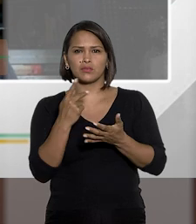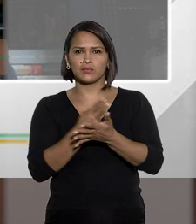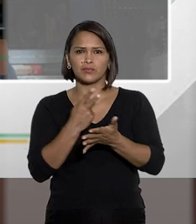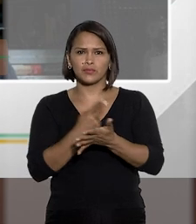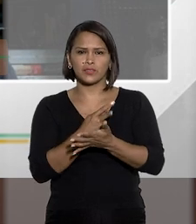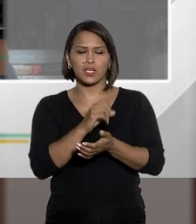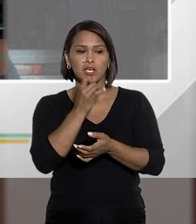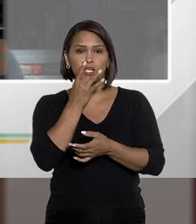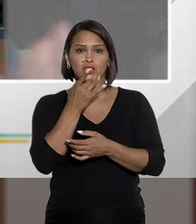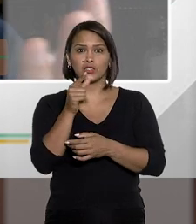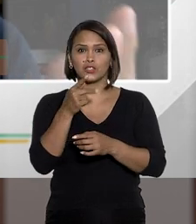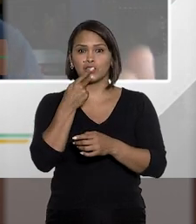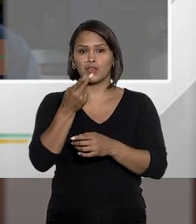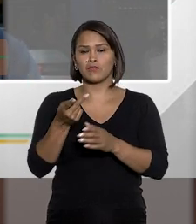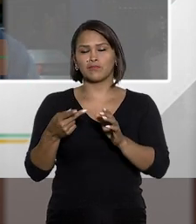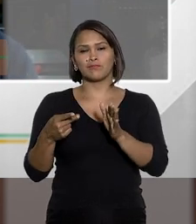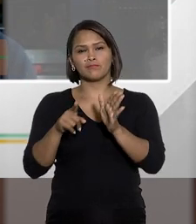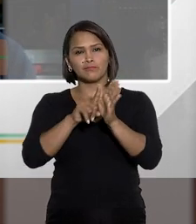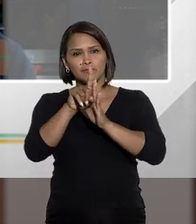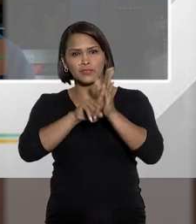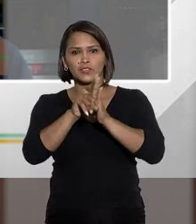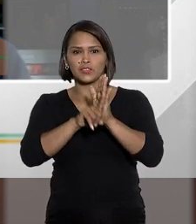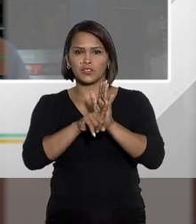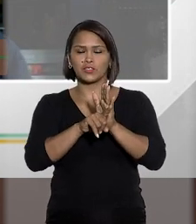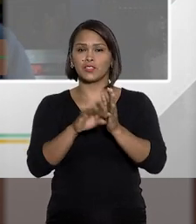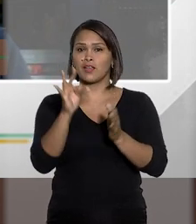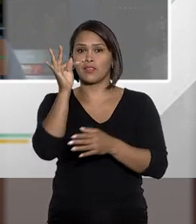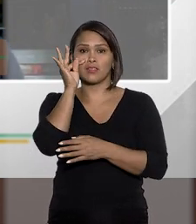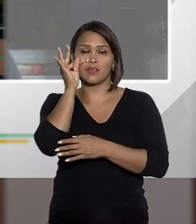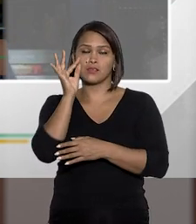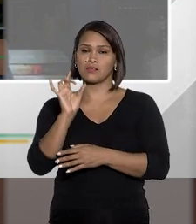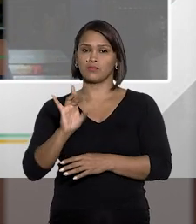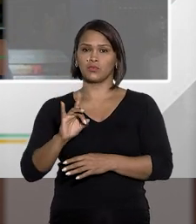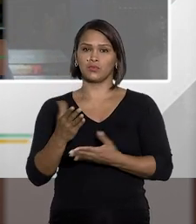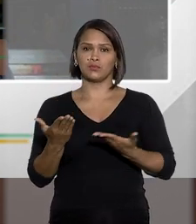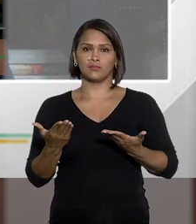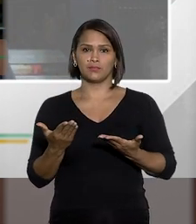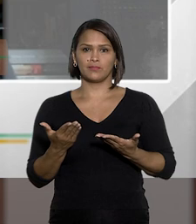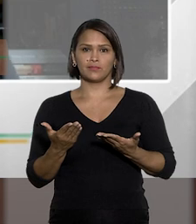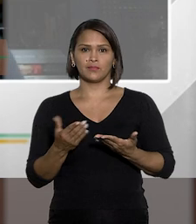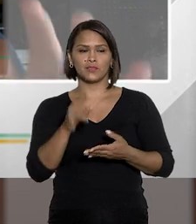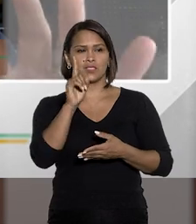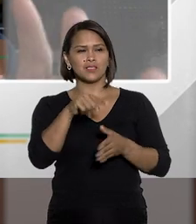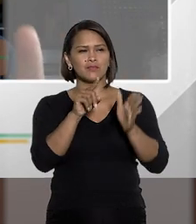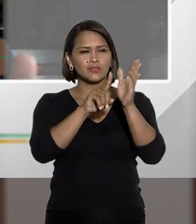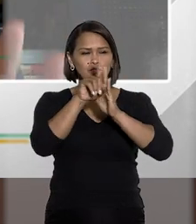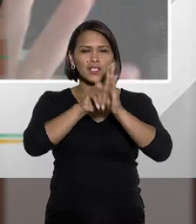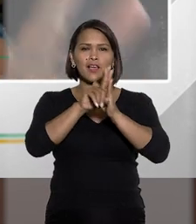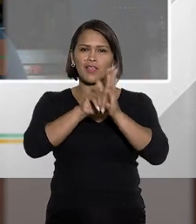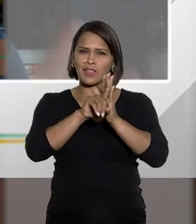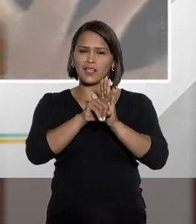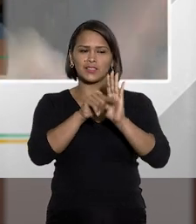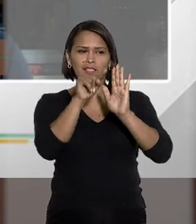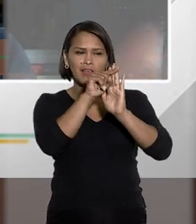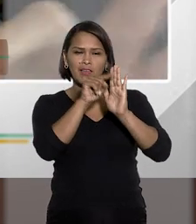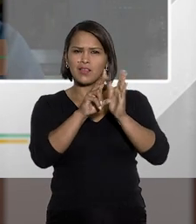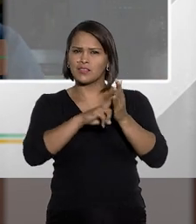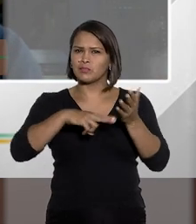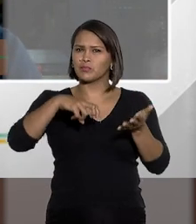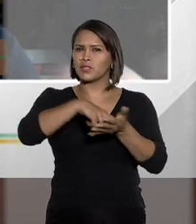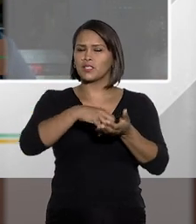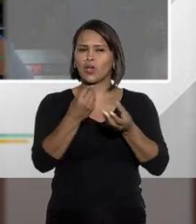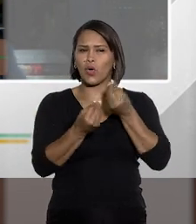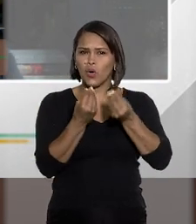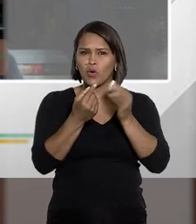fala em investigado e testemunho. Se você analisar esse tipo